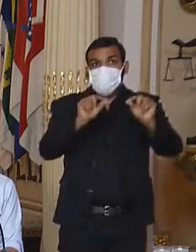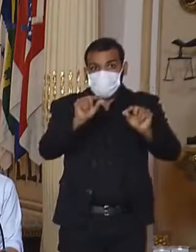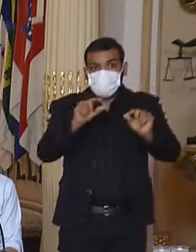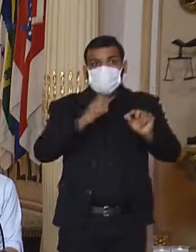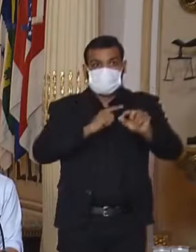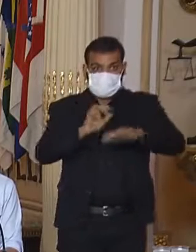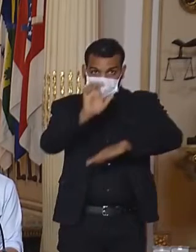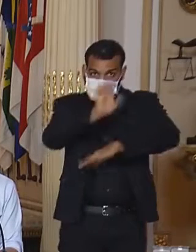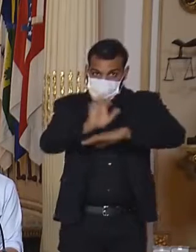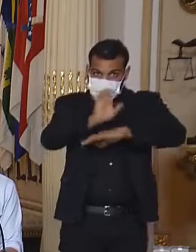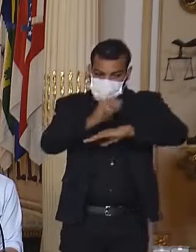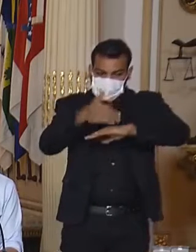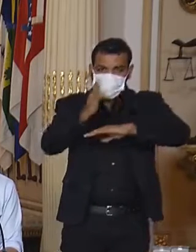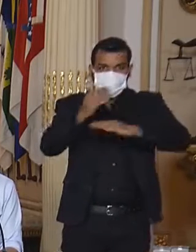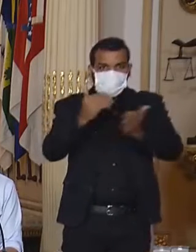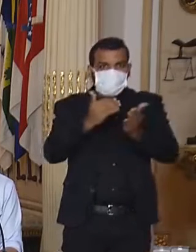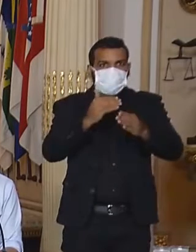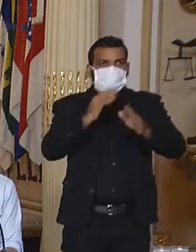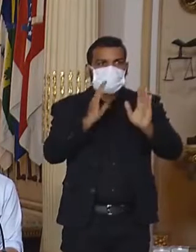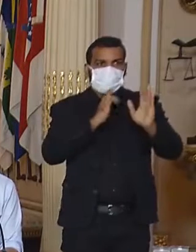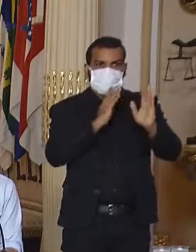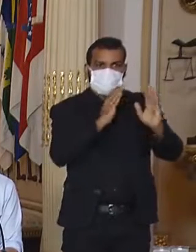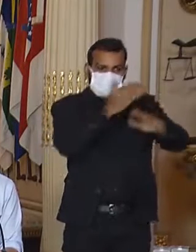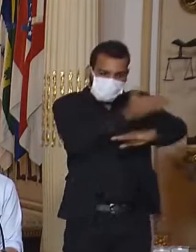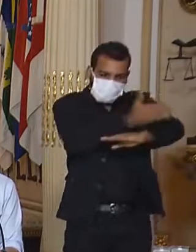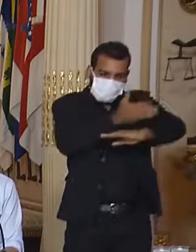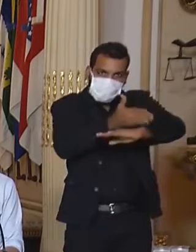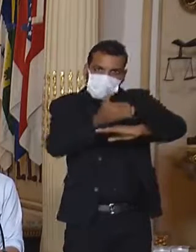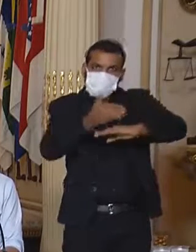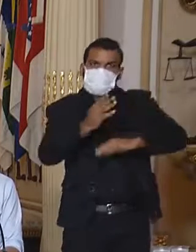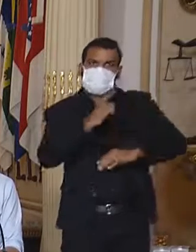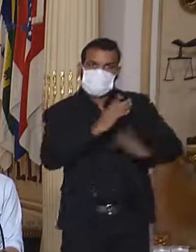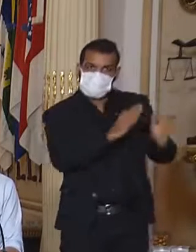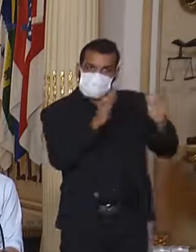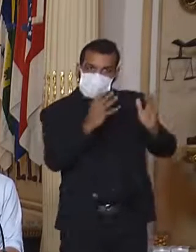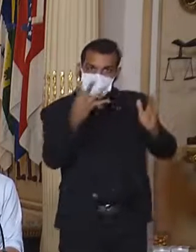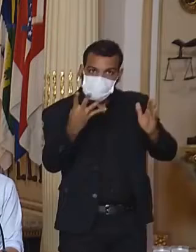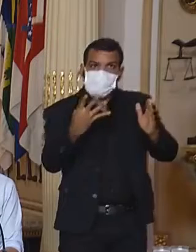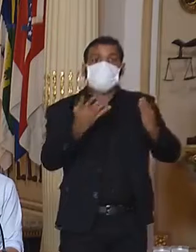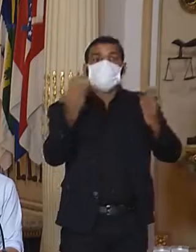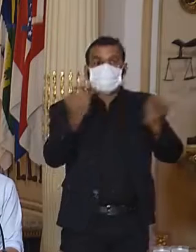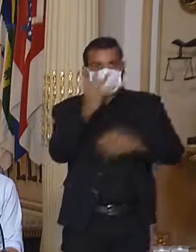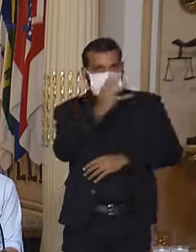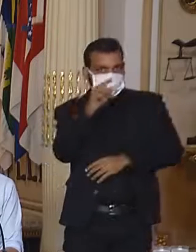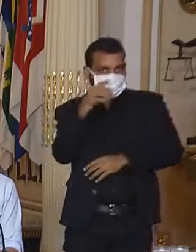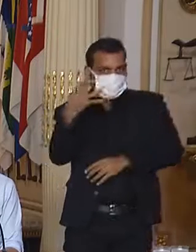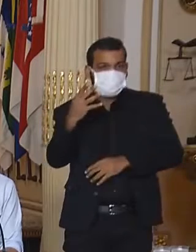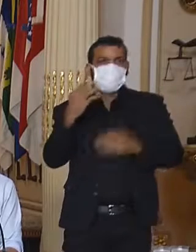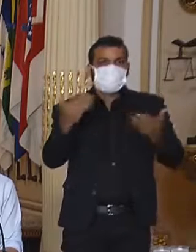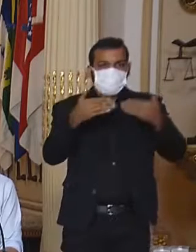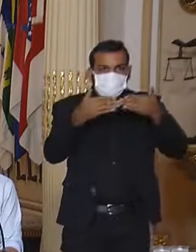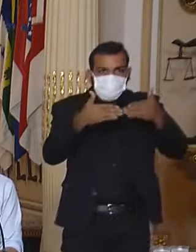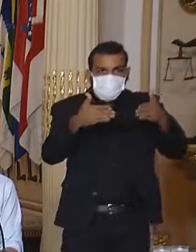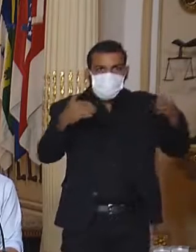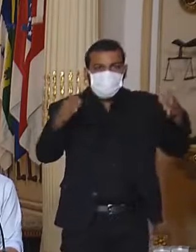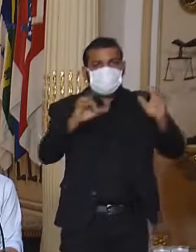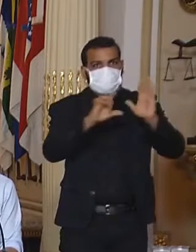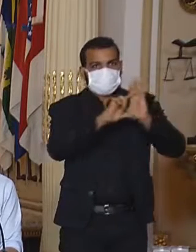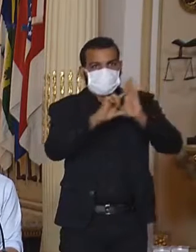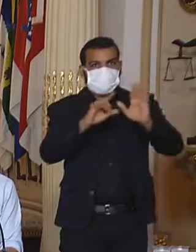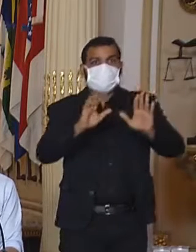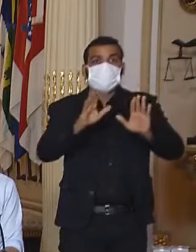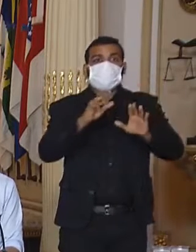está avançando para a etapa 4, a fase 4.4, onde está abrindo o comércio varejista acima de 200 metros